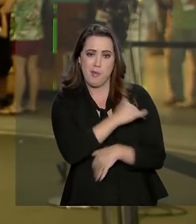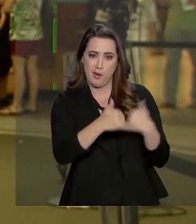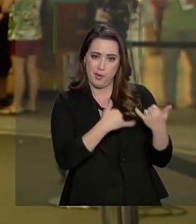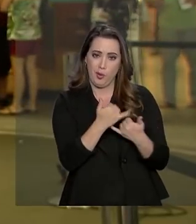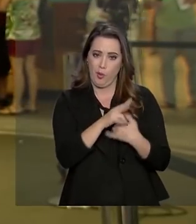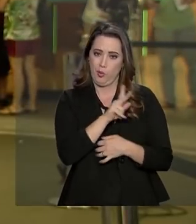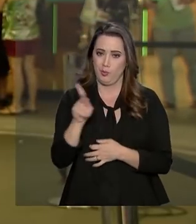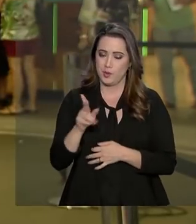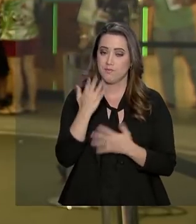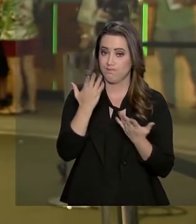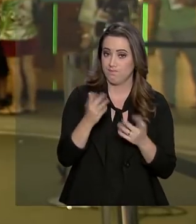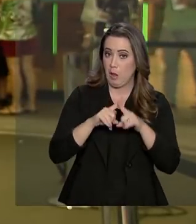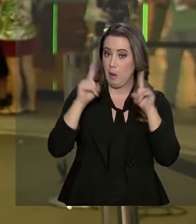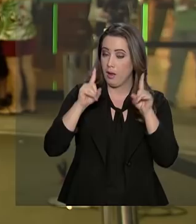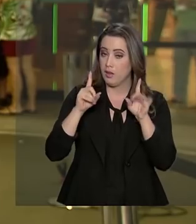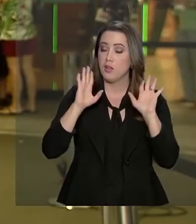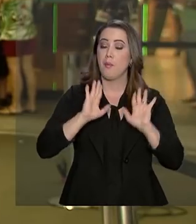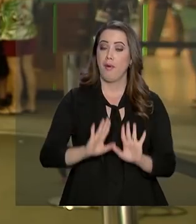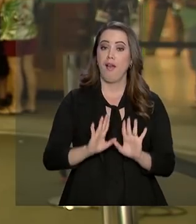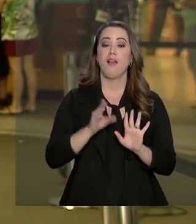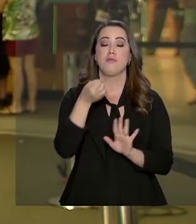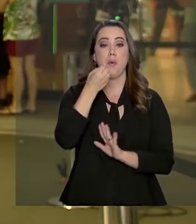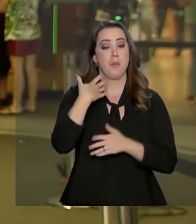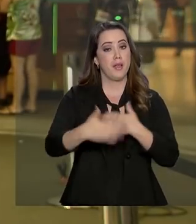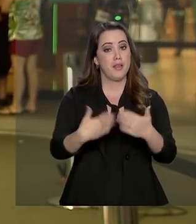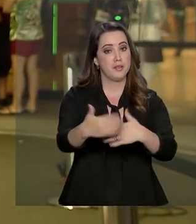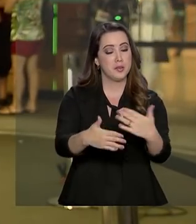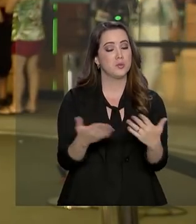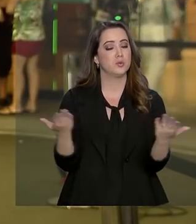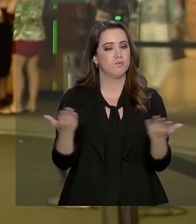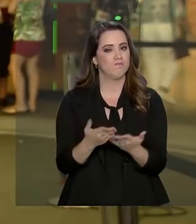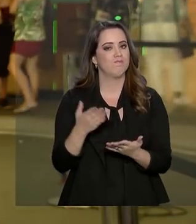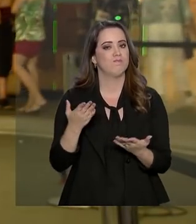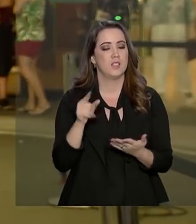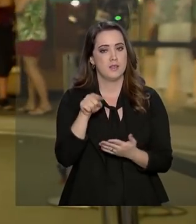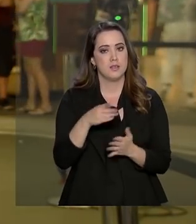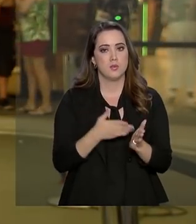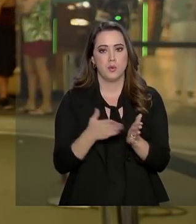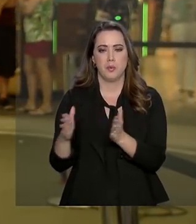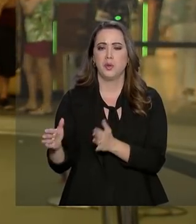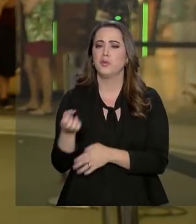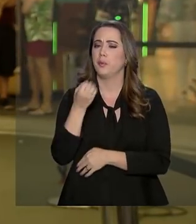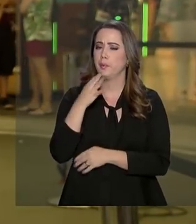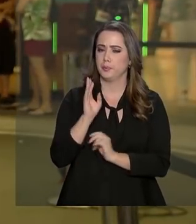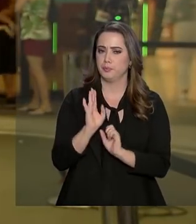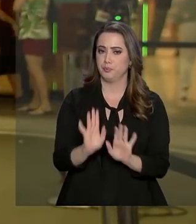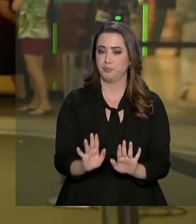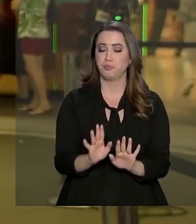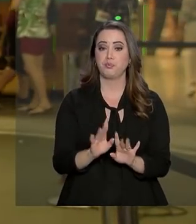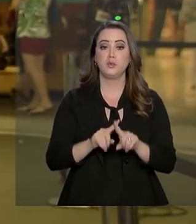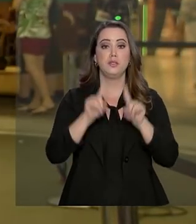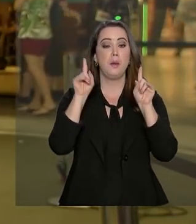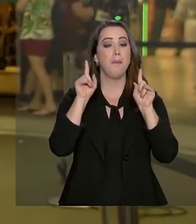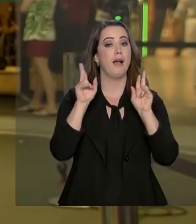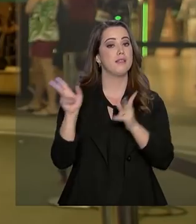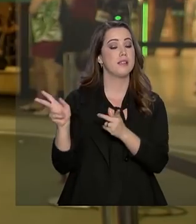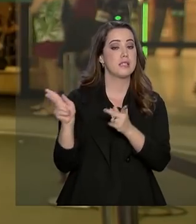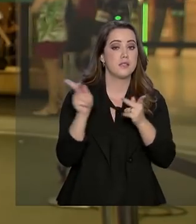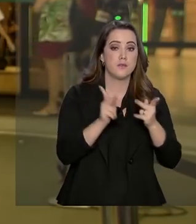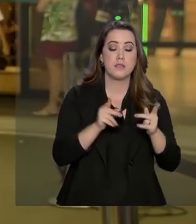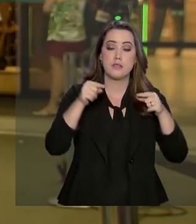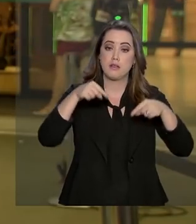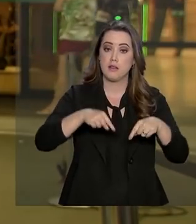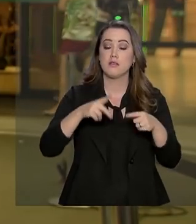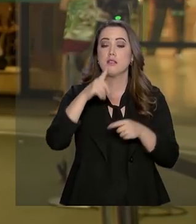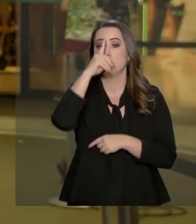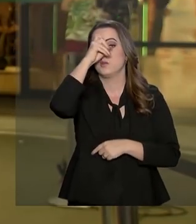teve um desempenho bastante satisfatório para este momento. Por ordem médica, as visitas aqui no